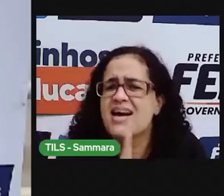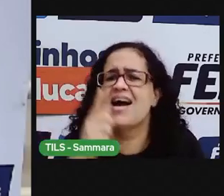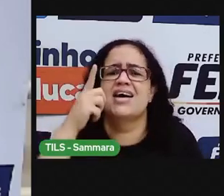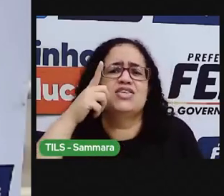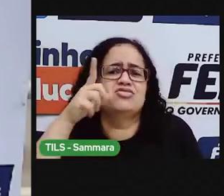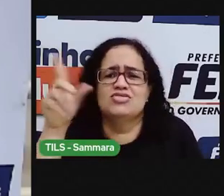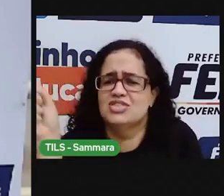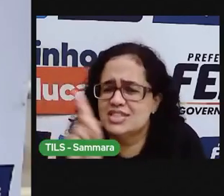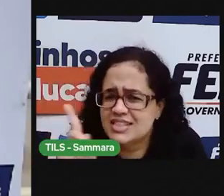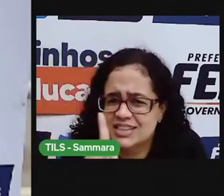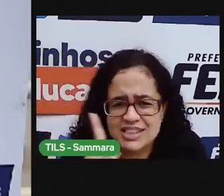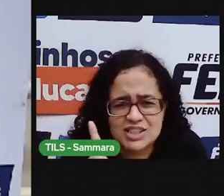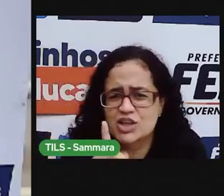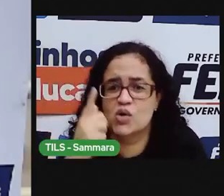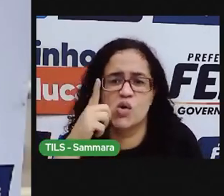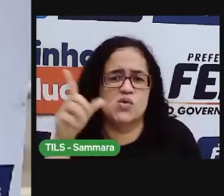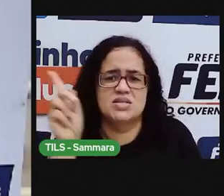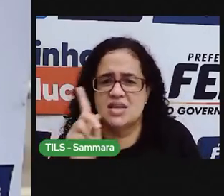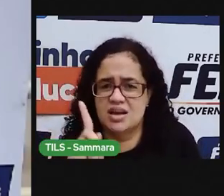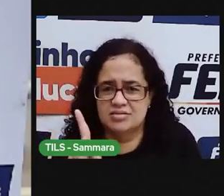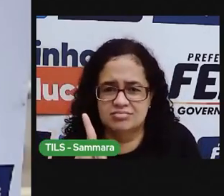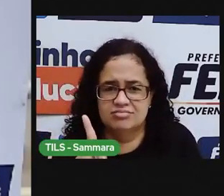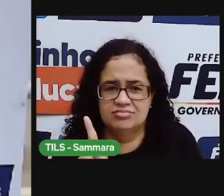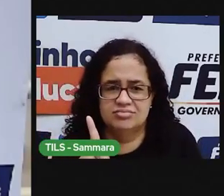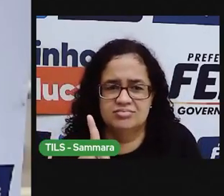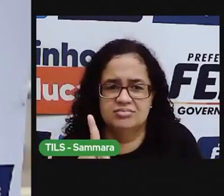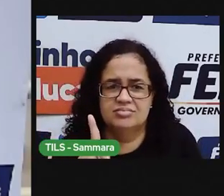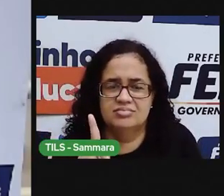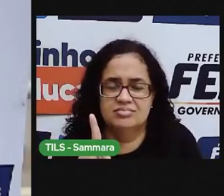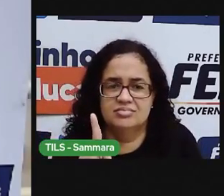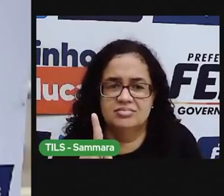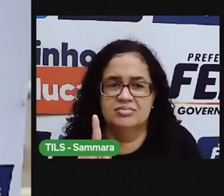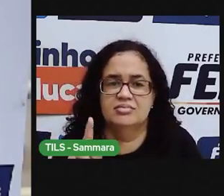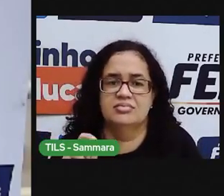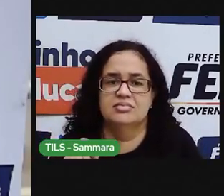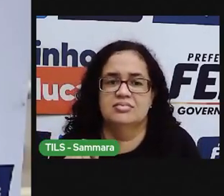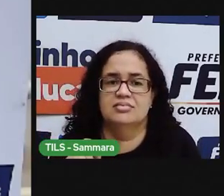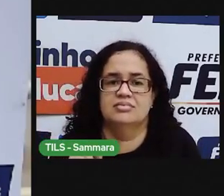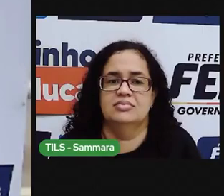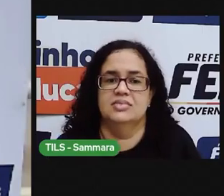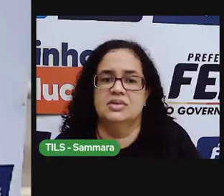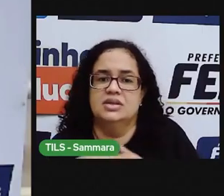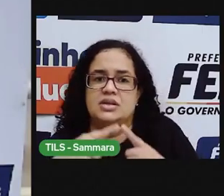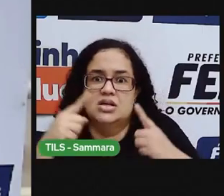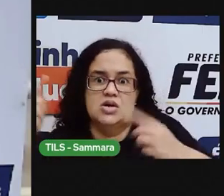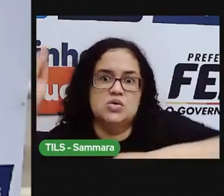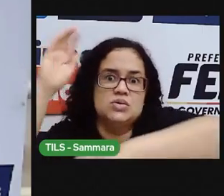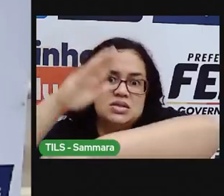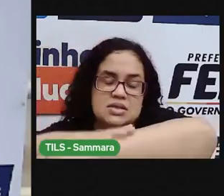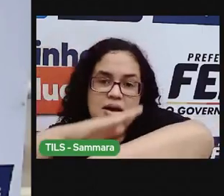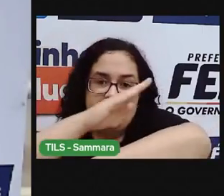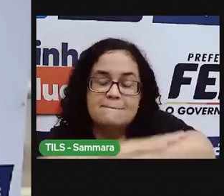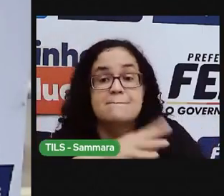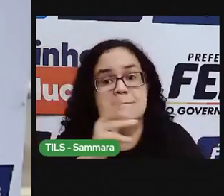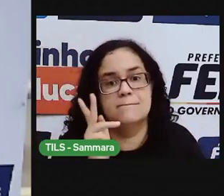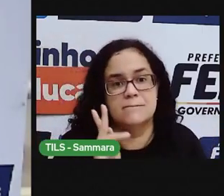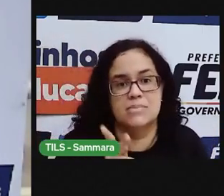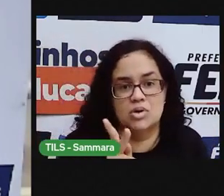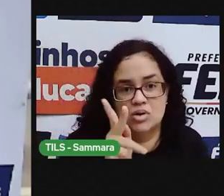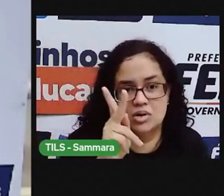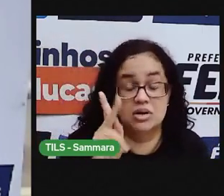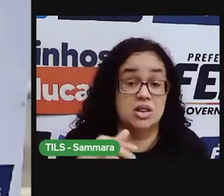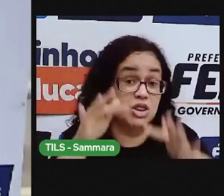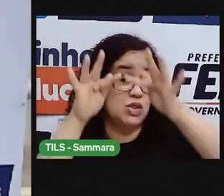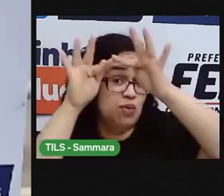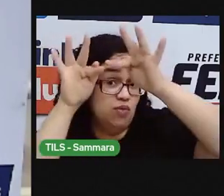Vocês não conseguem! Vocês não conseguem! Mas o sapinho continuava.